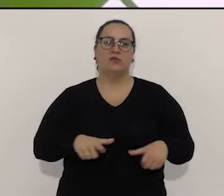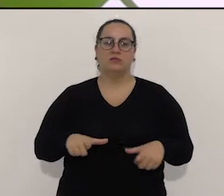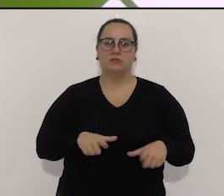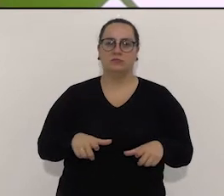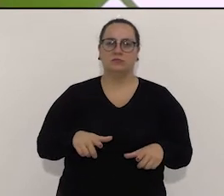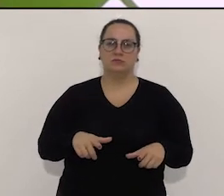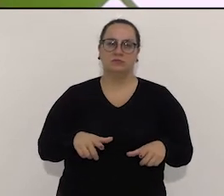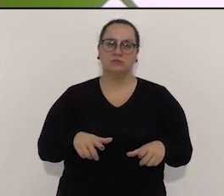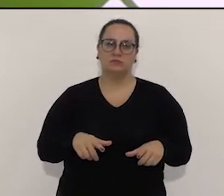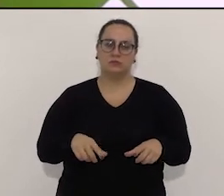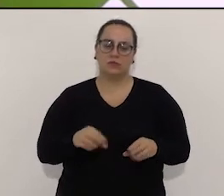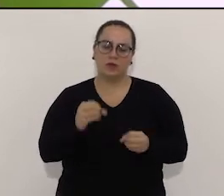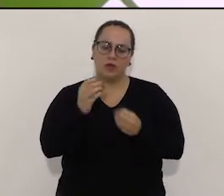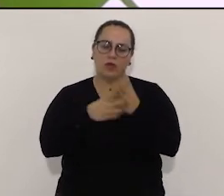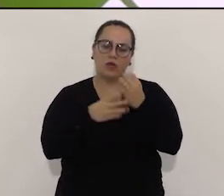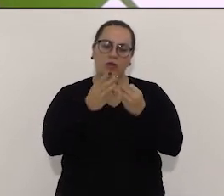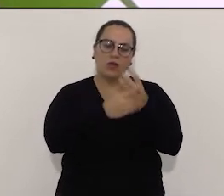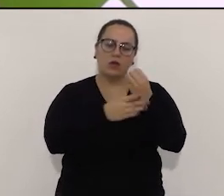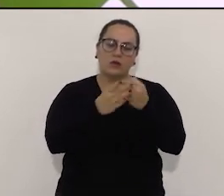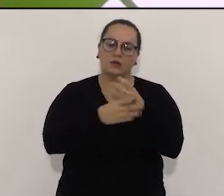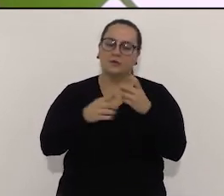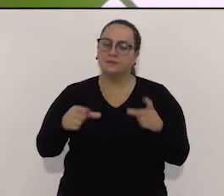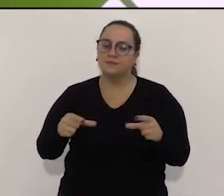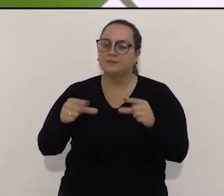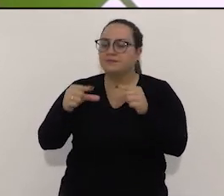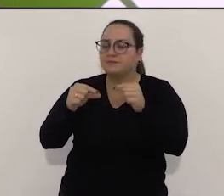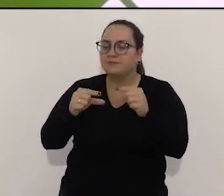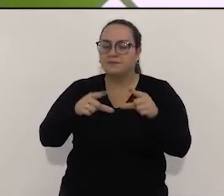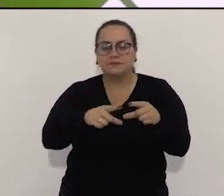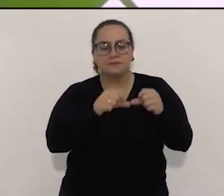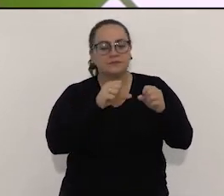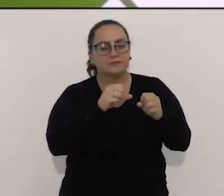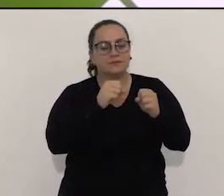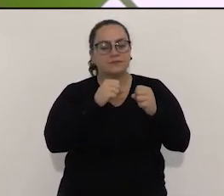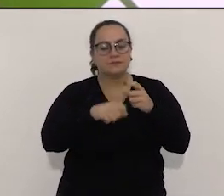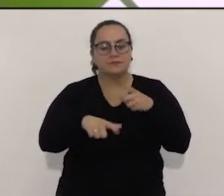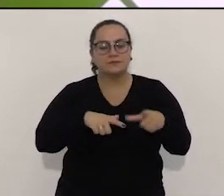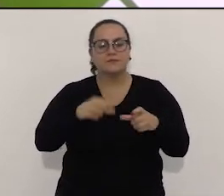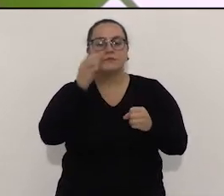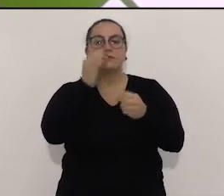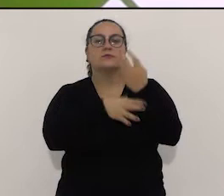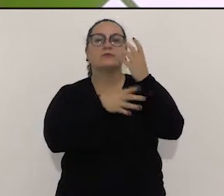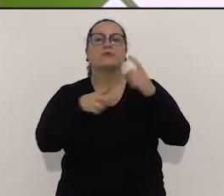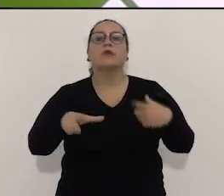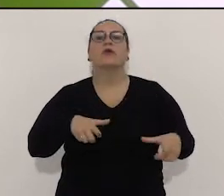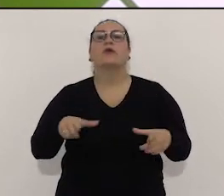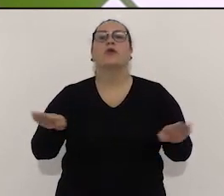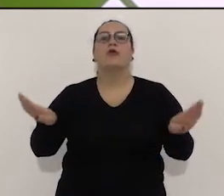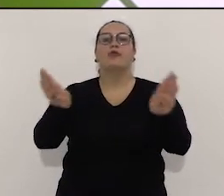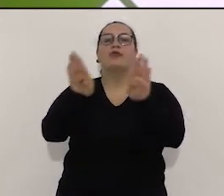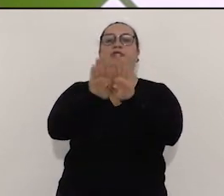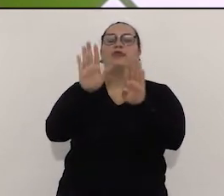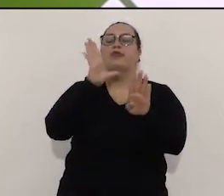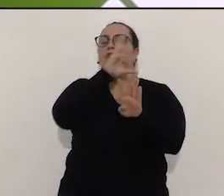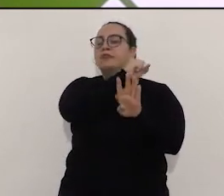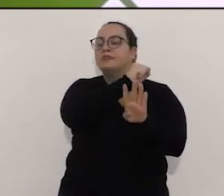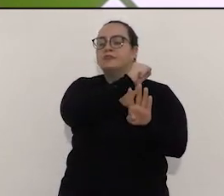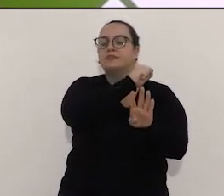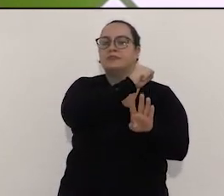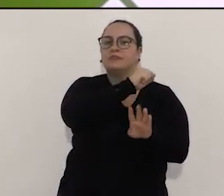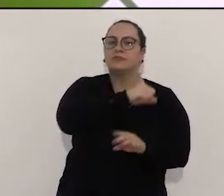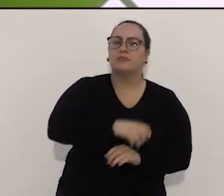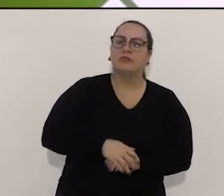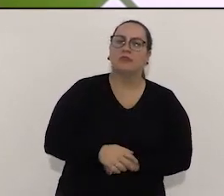público criar pequeno, incubadora de pequenos negócios. Porque os pequenos negócios, eles criam, geram emprego, mas eles fecham rapidamente.